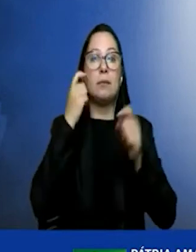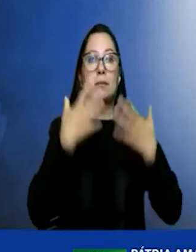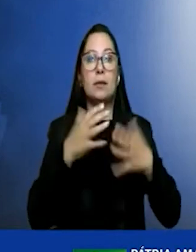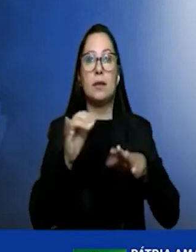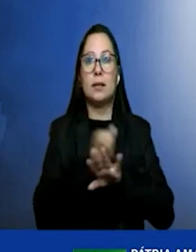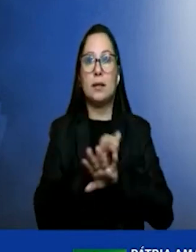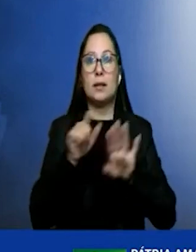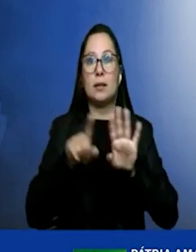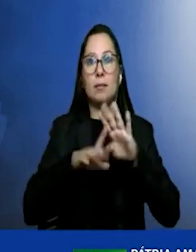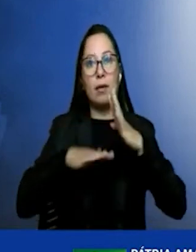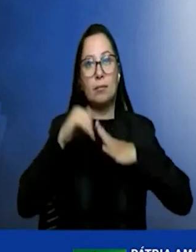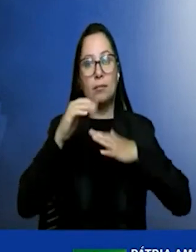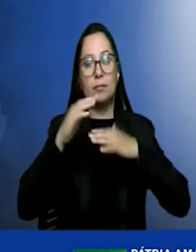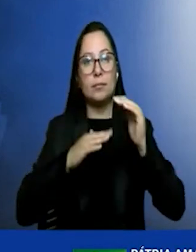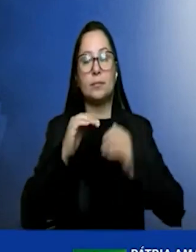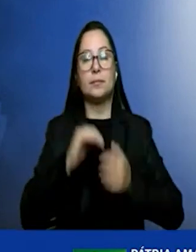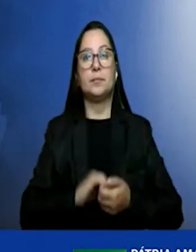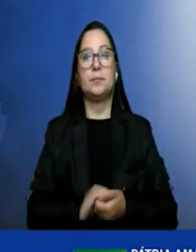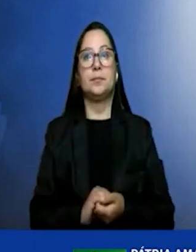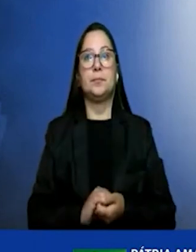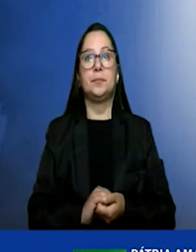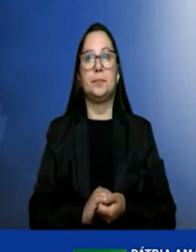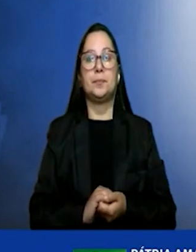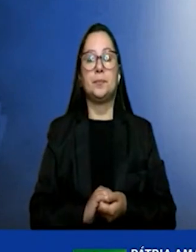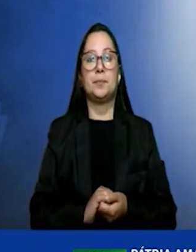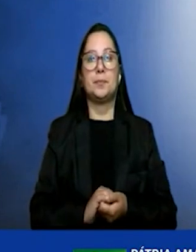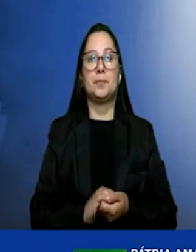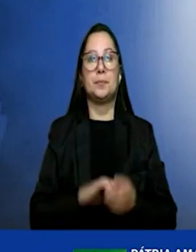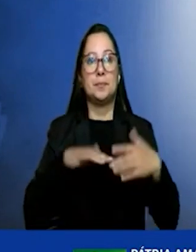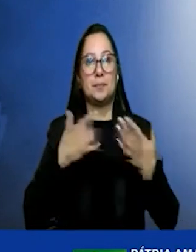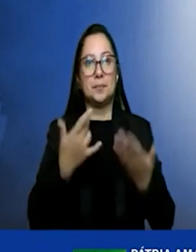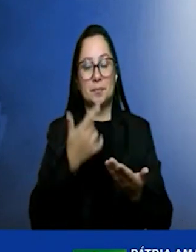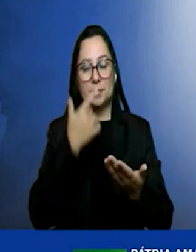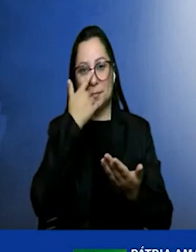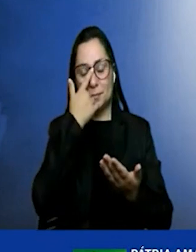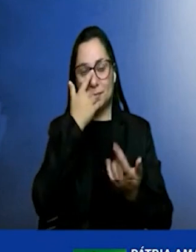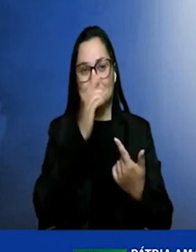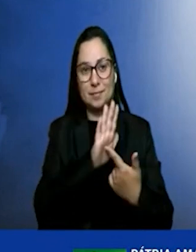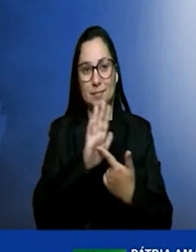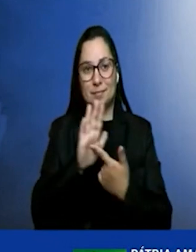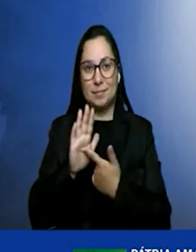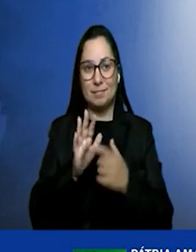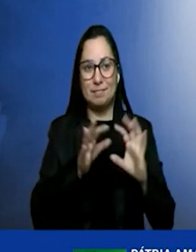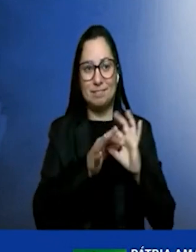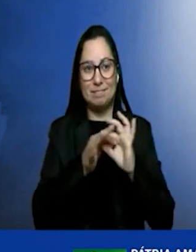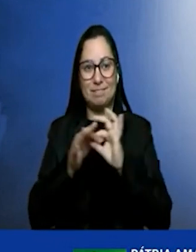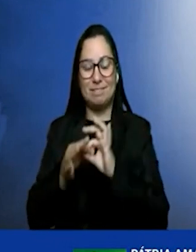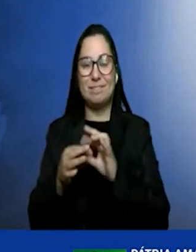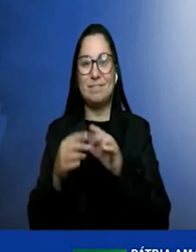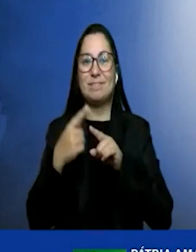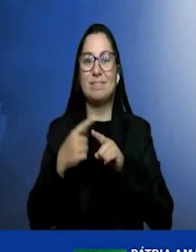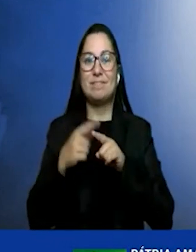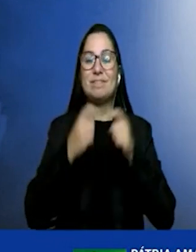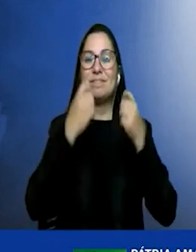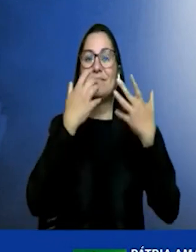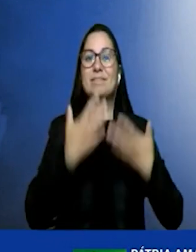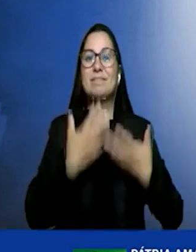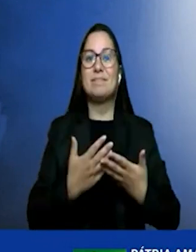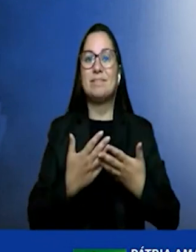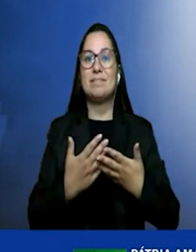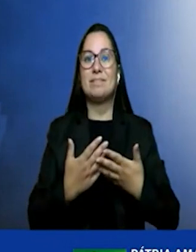em andamento bom antes de mais nada eu dei aquela contextualizada para falar a diferença entre matriz